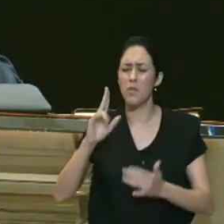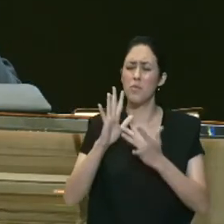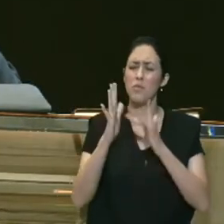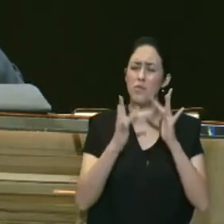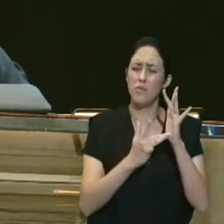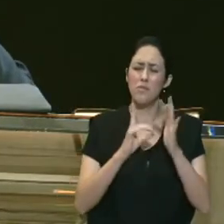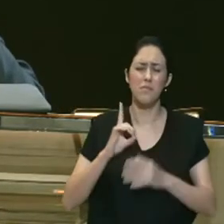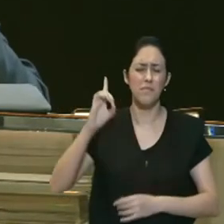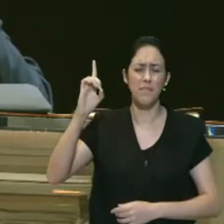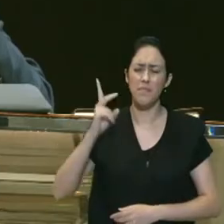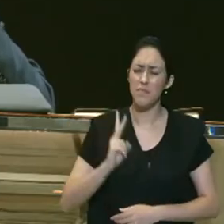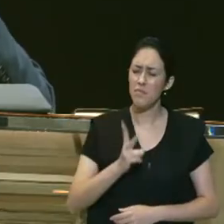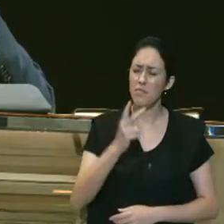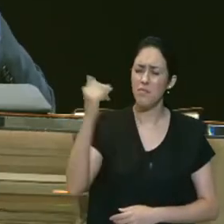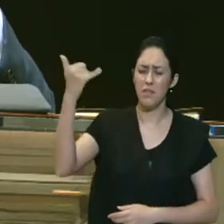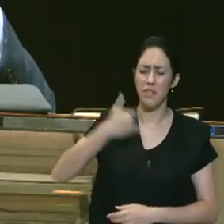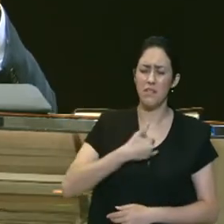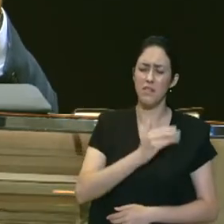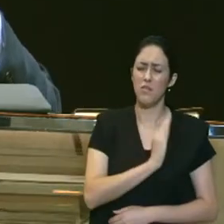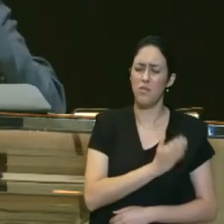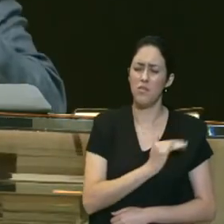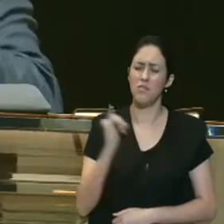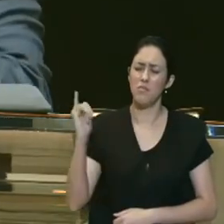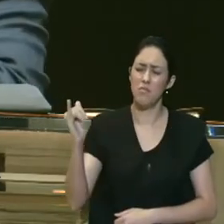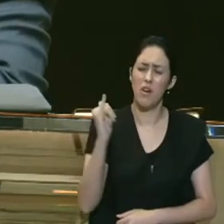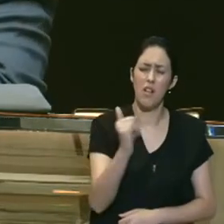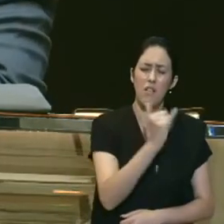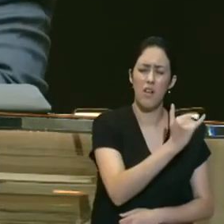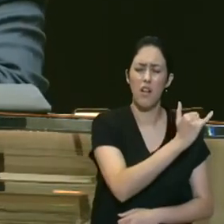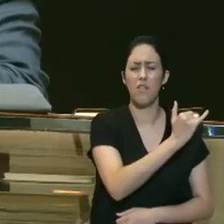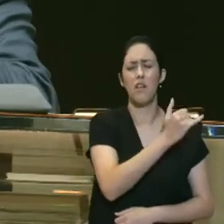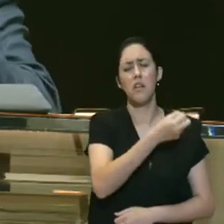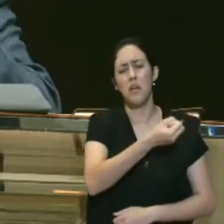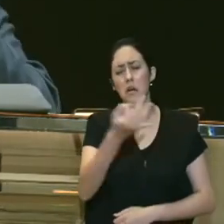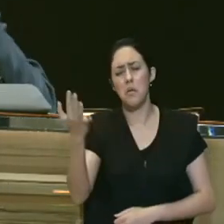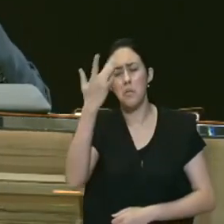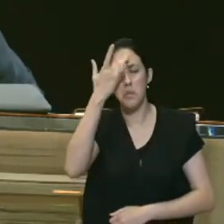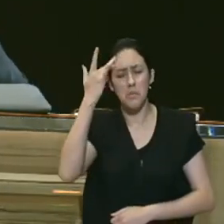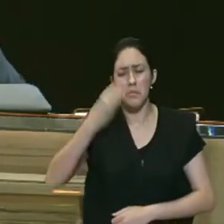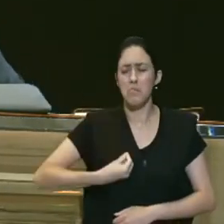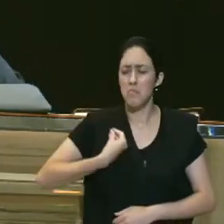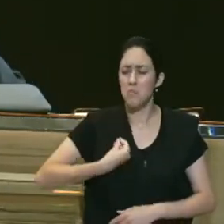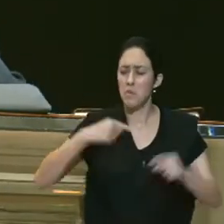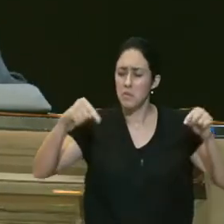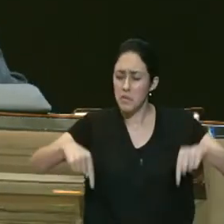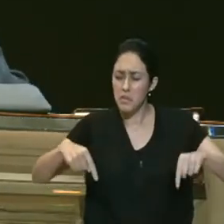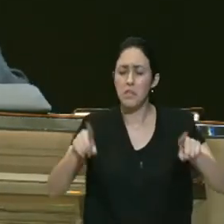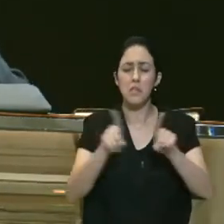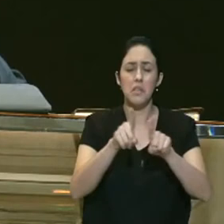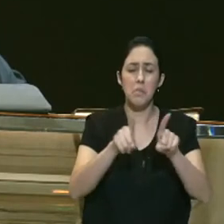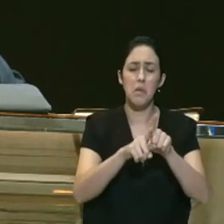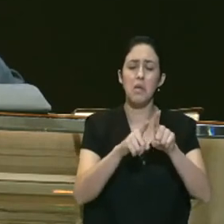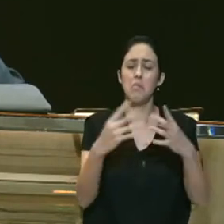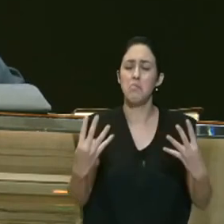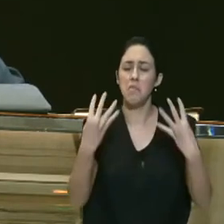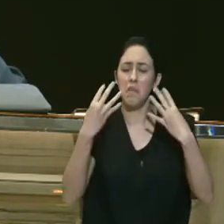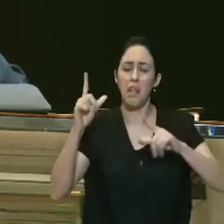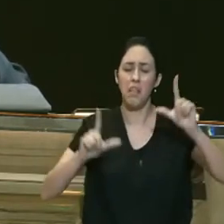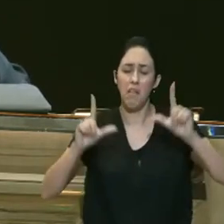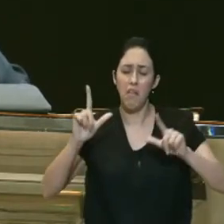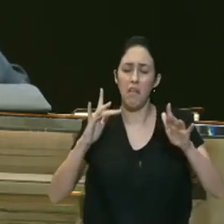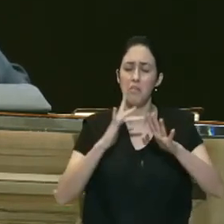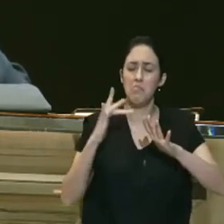a ministrar o coração tanto daqueles que estão aqui como aqueles que nos assistem ó Deus pela TV pelas redes sociais